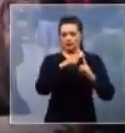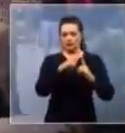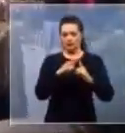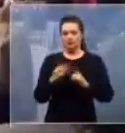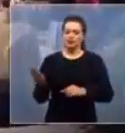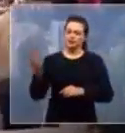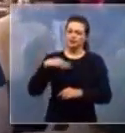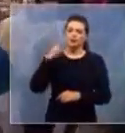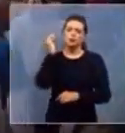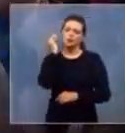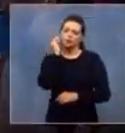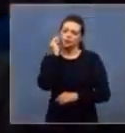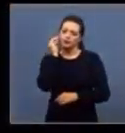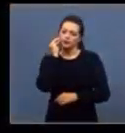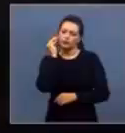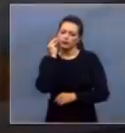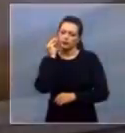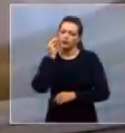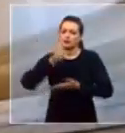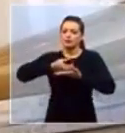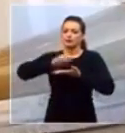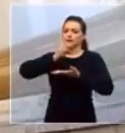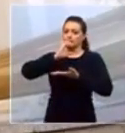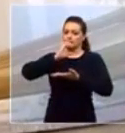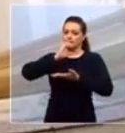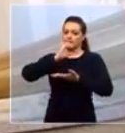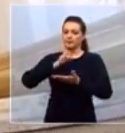tivemos de beber deste cálice.